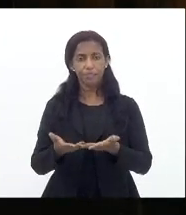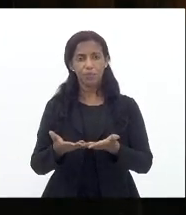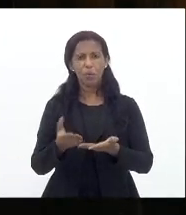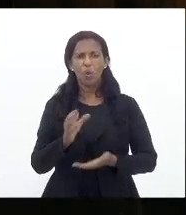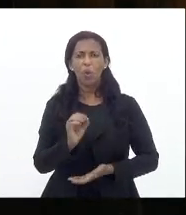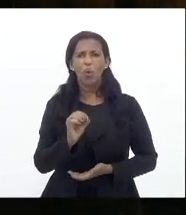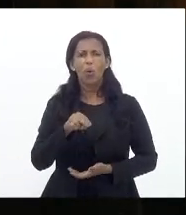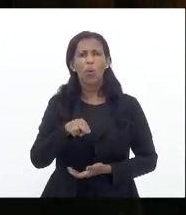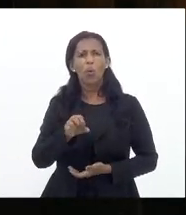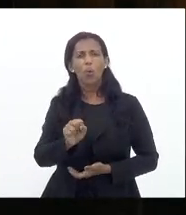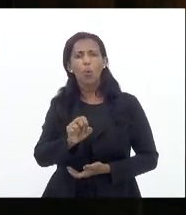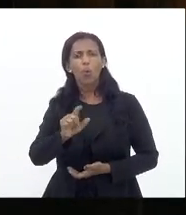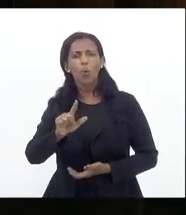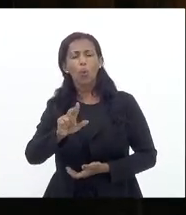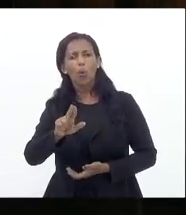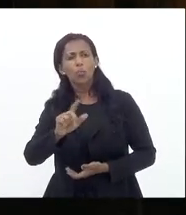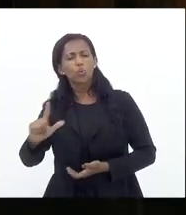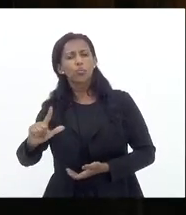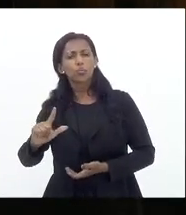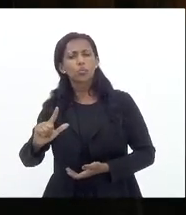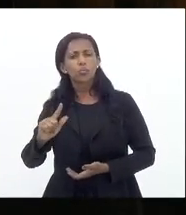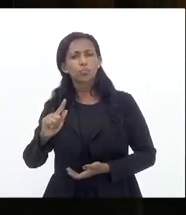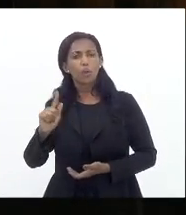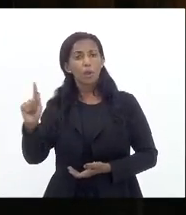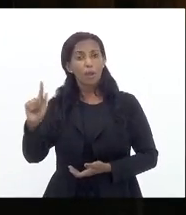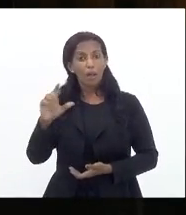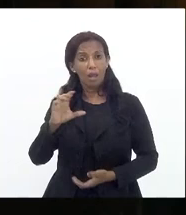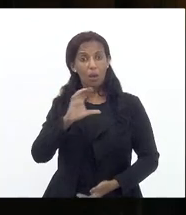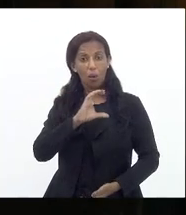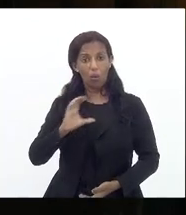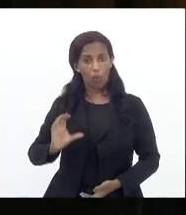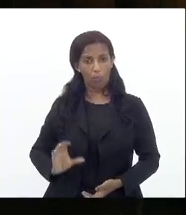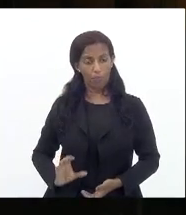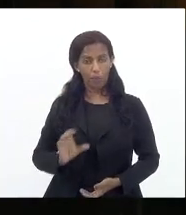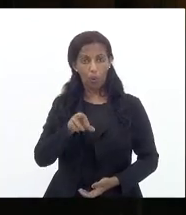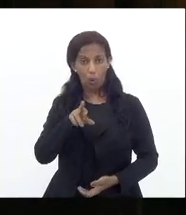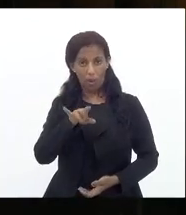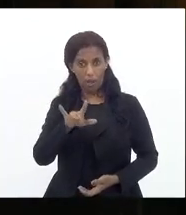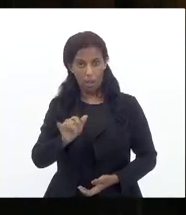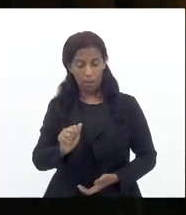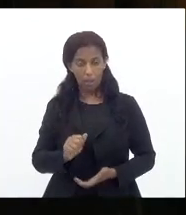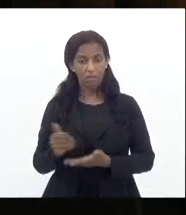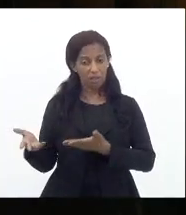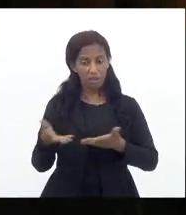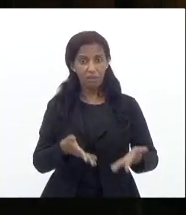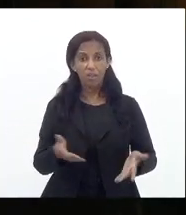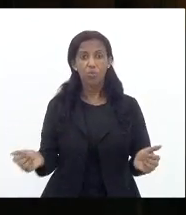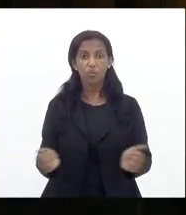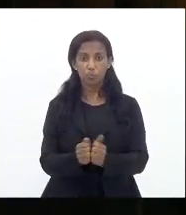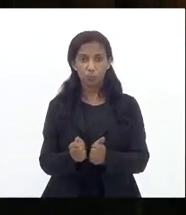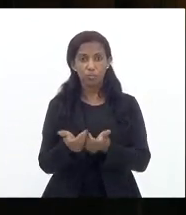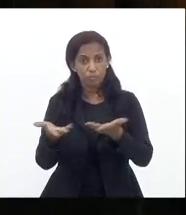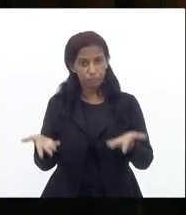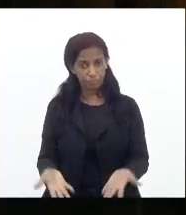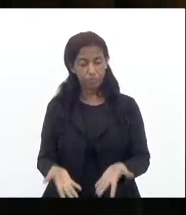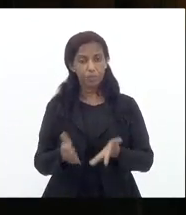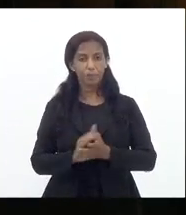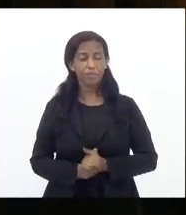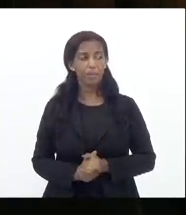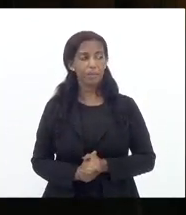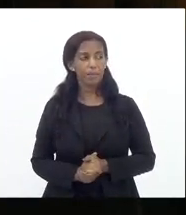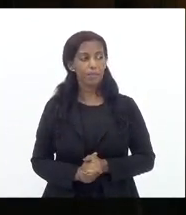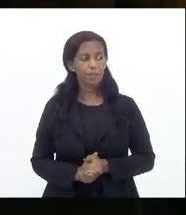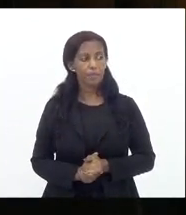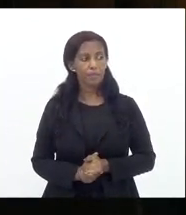geral da Coreia que esteve aqui conosco e